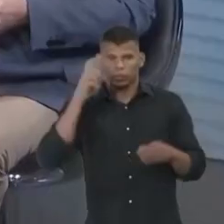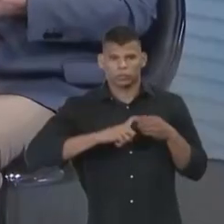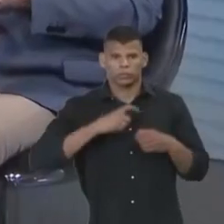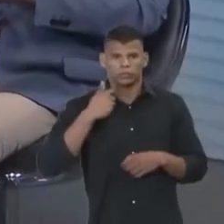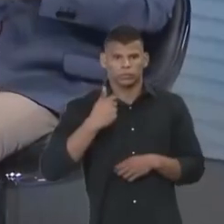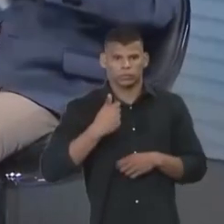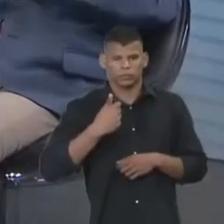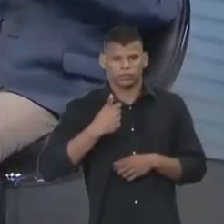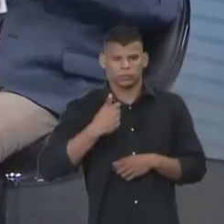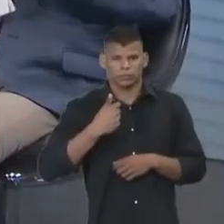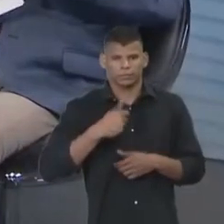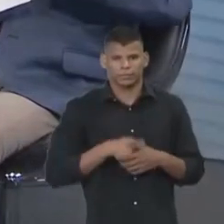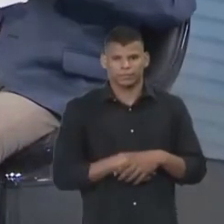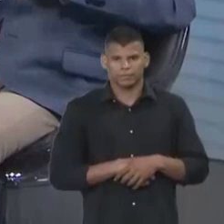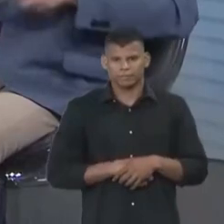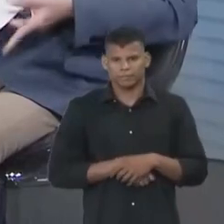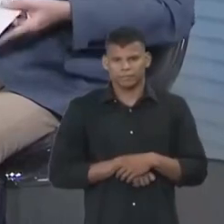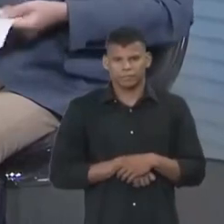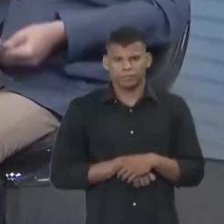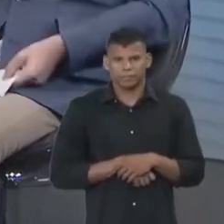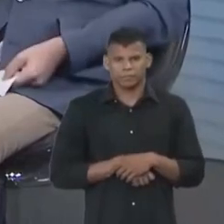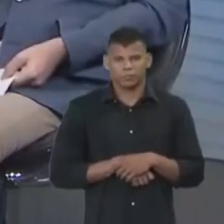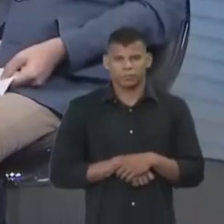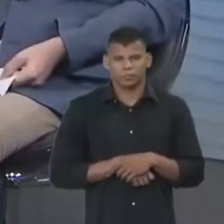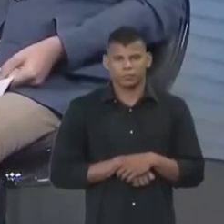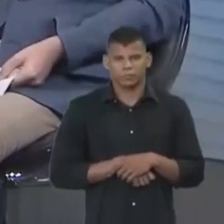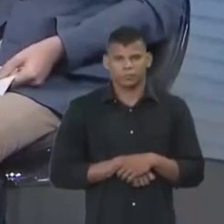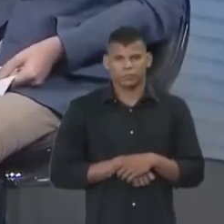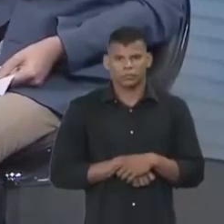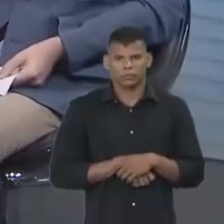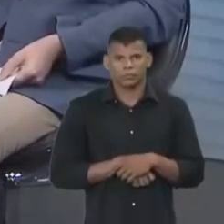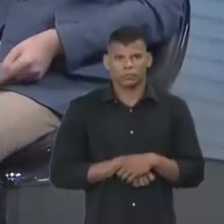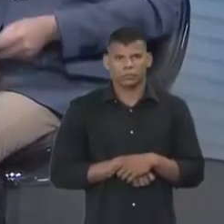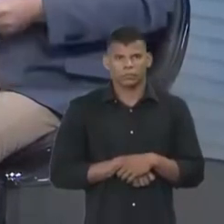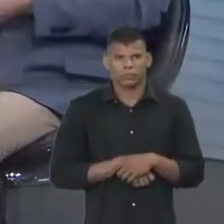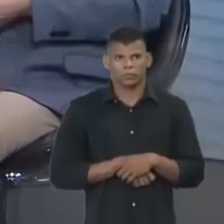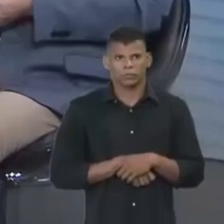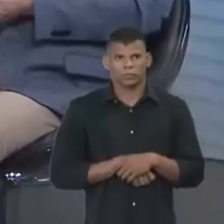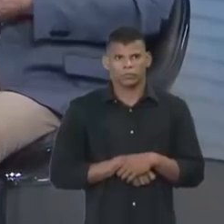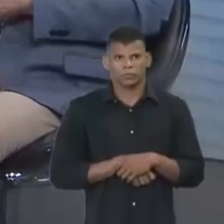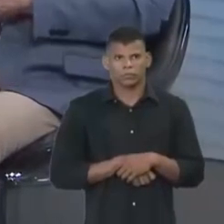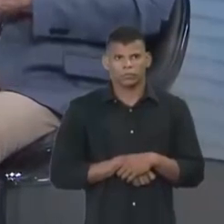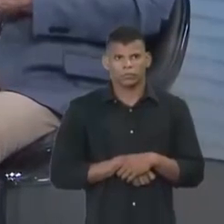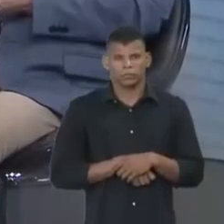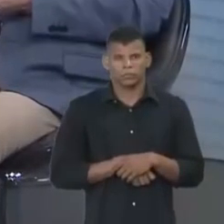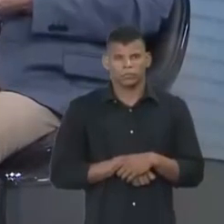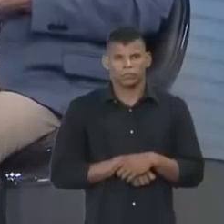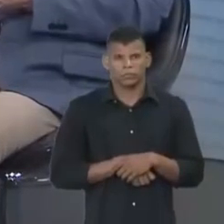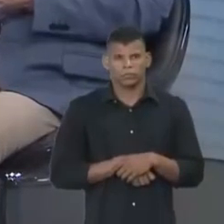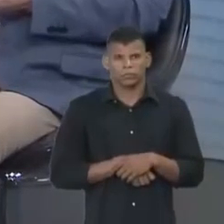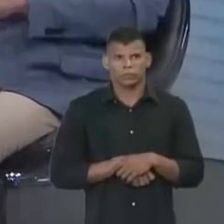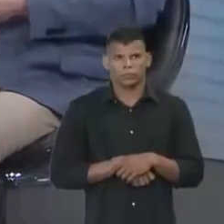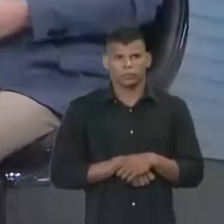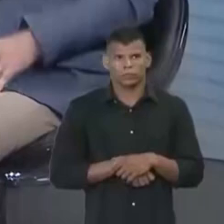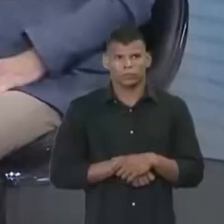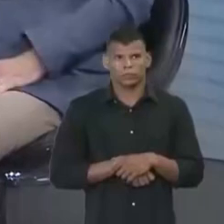O Questão de Ordem fica por aqui.